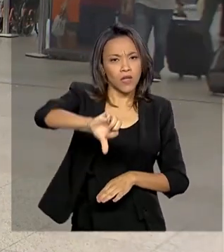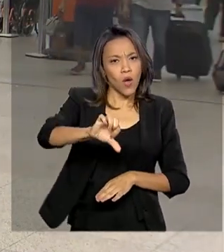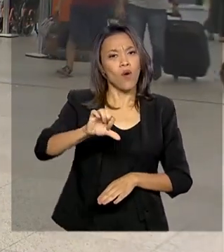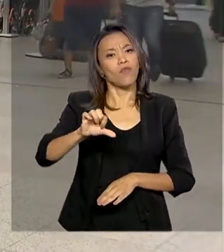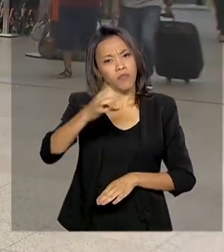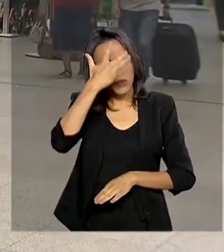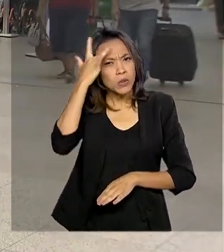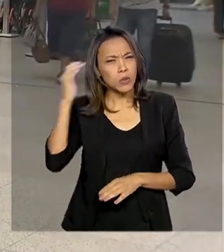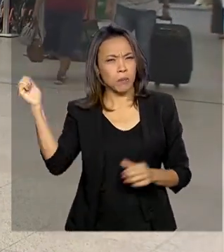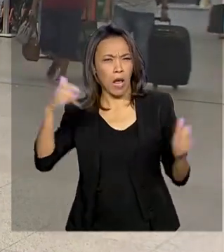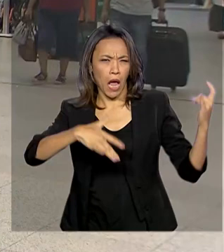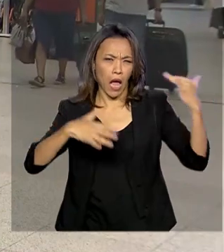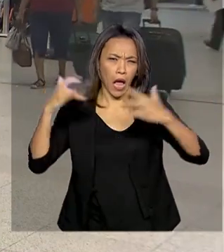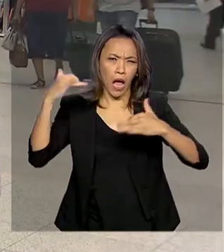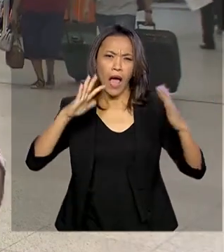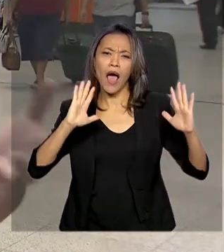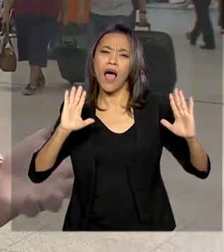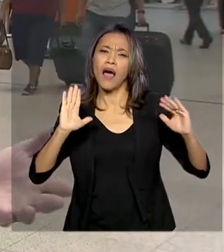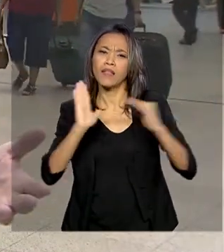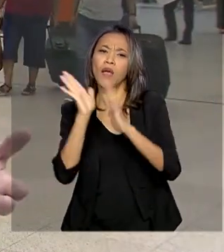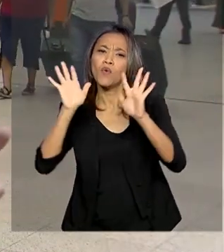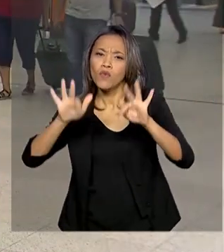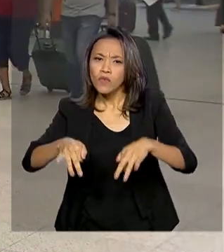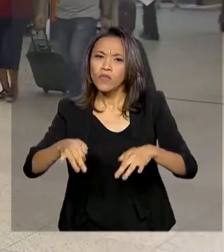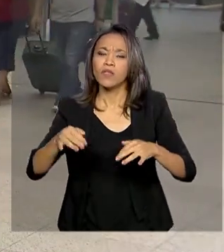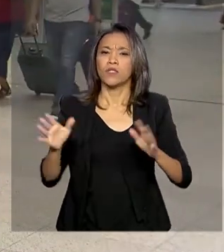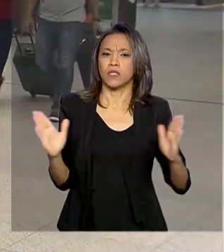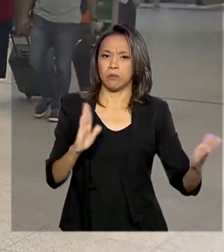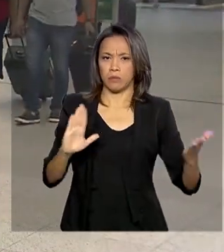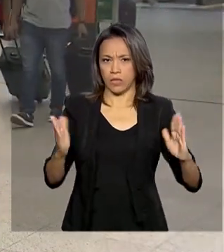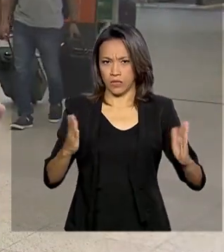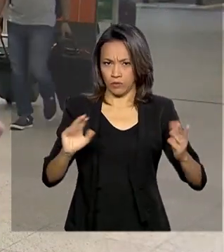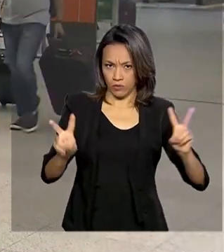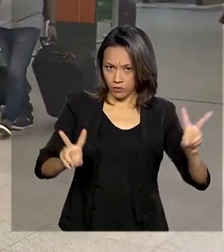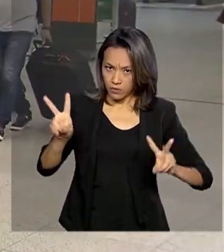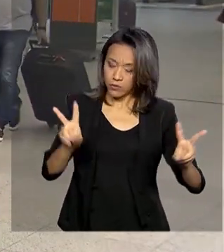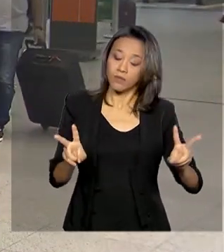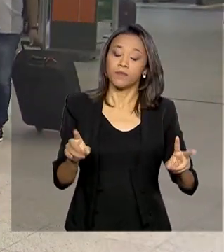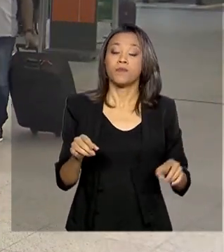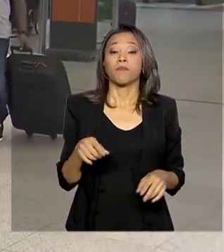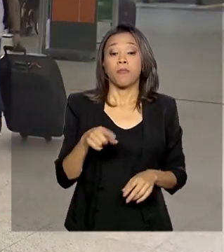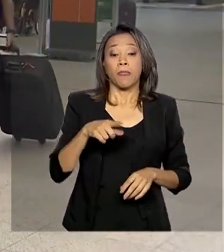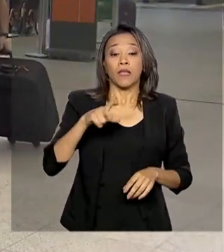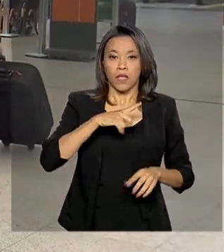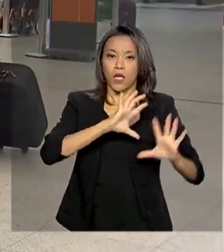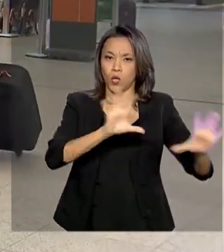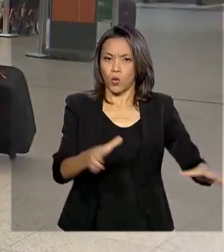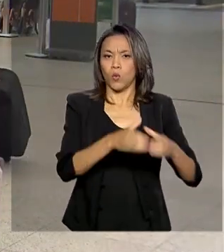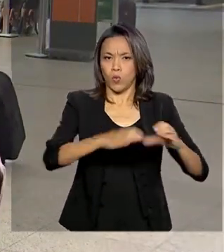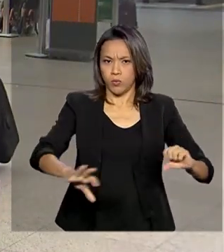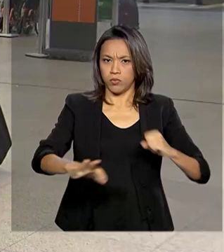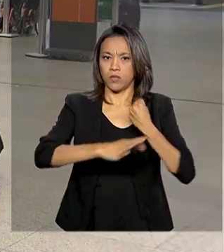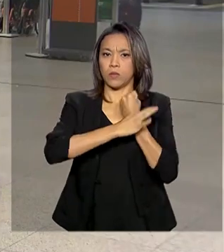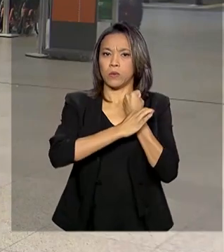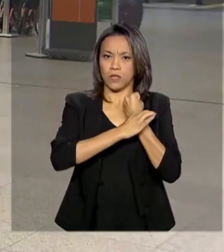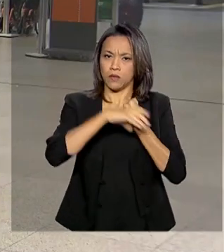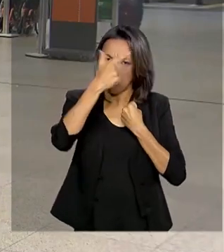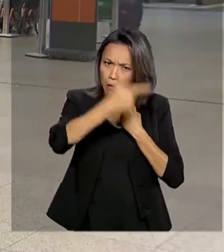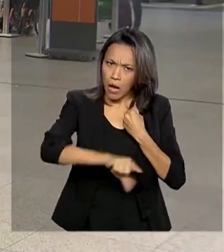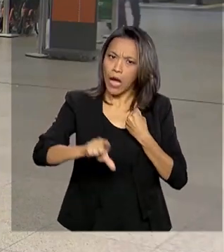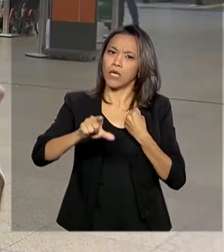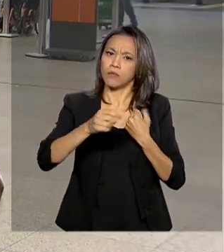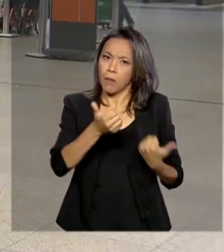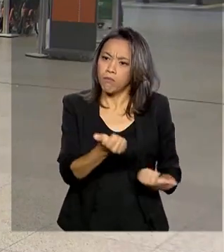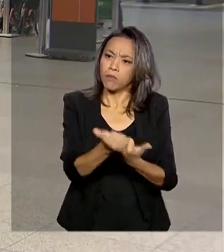final do feriado. E para ajudar esses passageiros que vão chegar, as equipes de segurança e operações vão ser reforçadas.